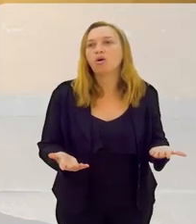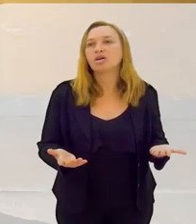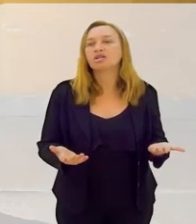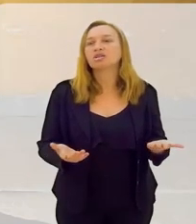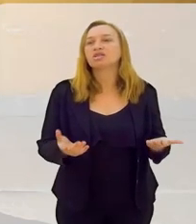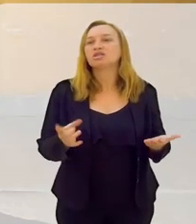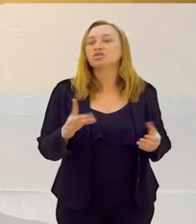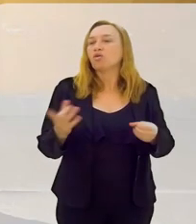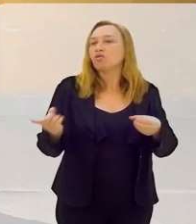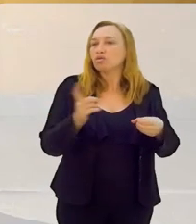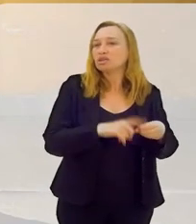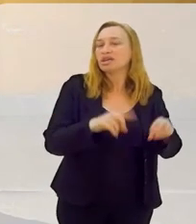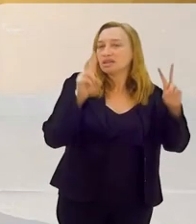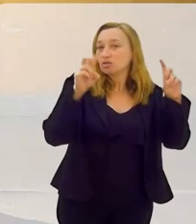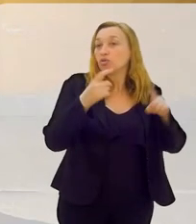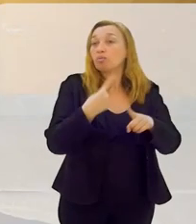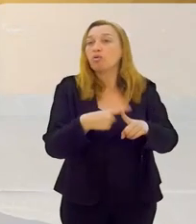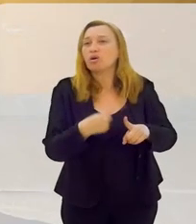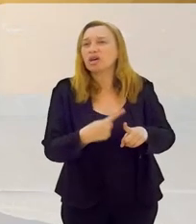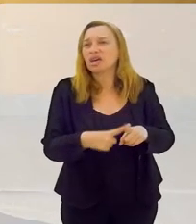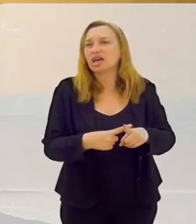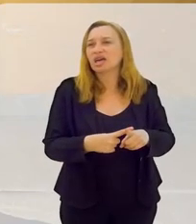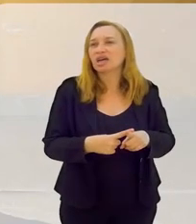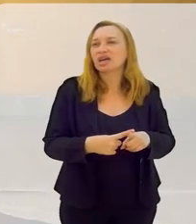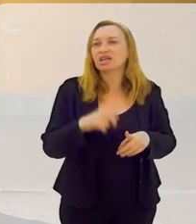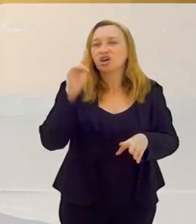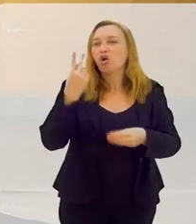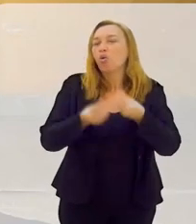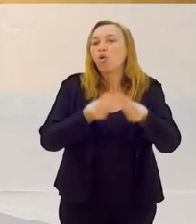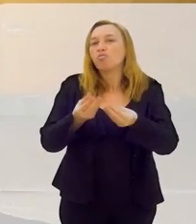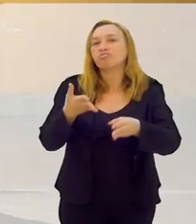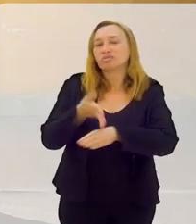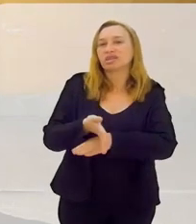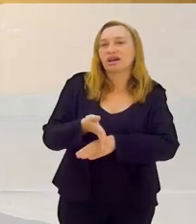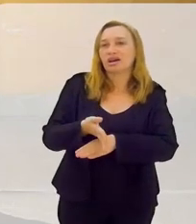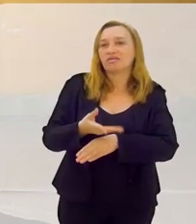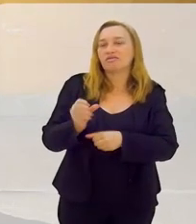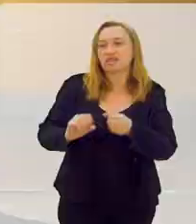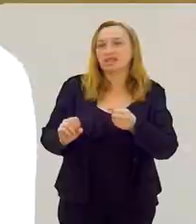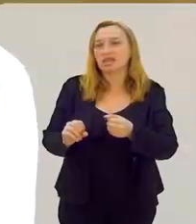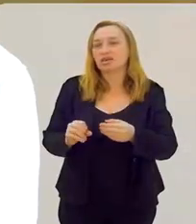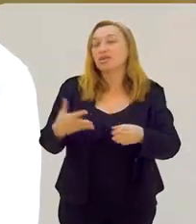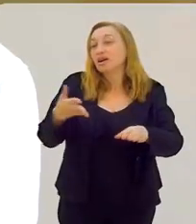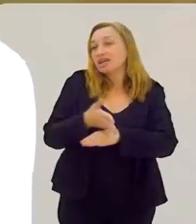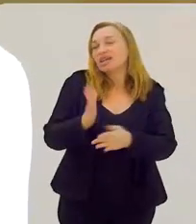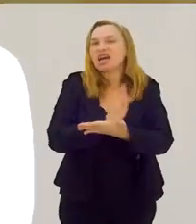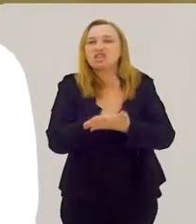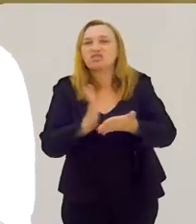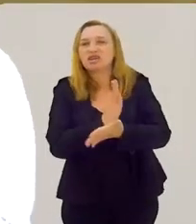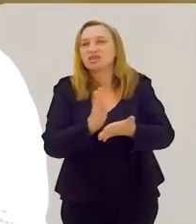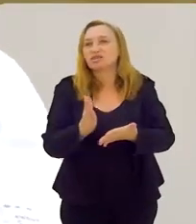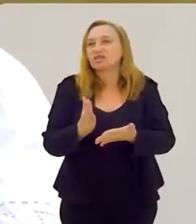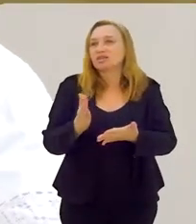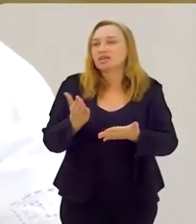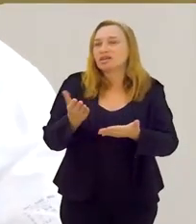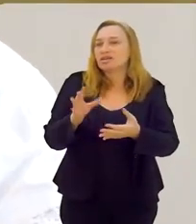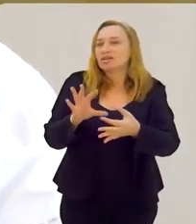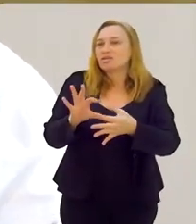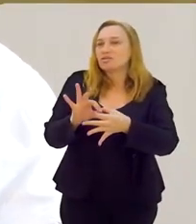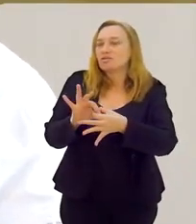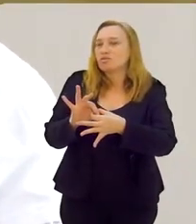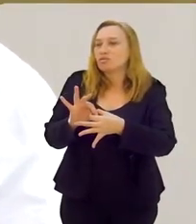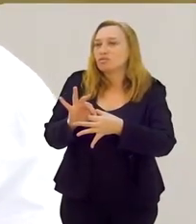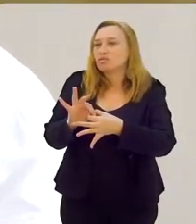Então, é isso, eu só retornei nisso porque aquela história de como a pessoa faz para entrar. a pessoa entra, mas muitas vezes não pede o